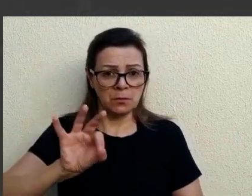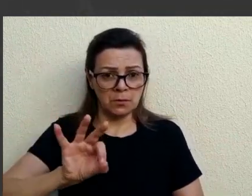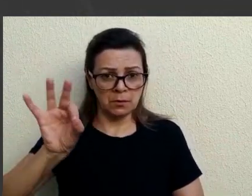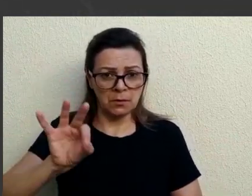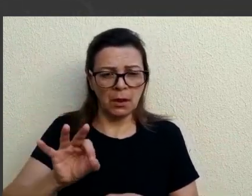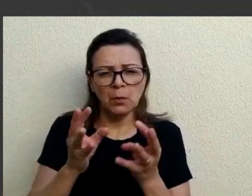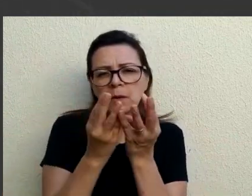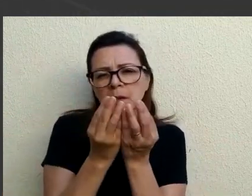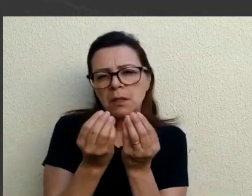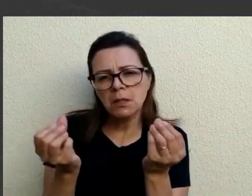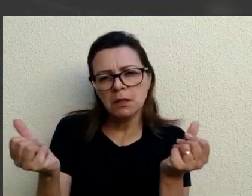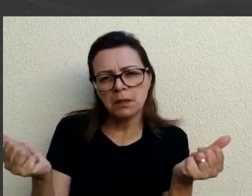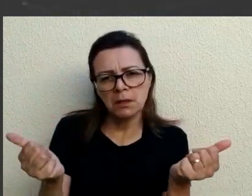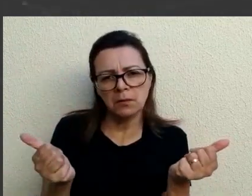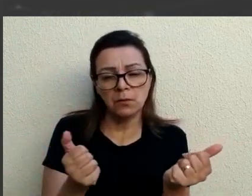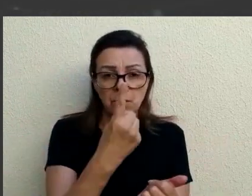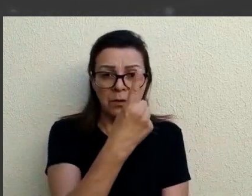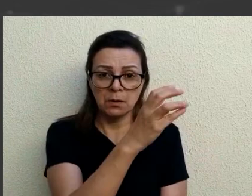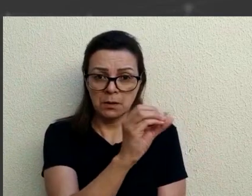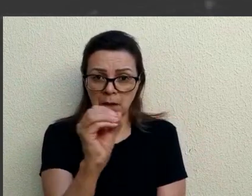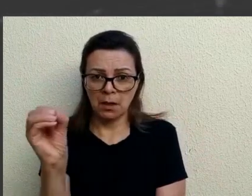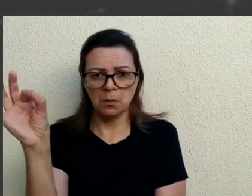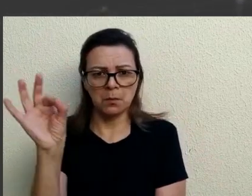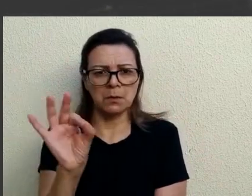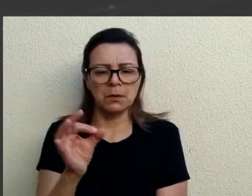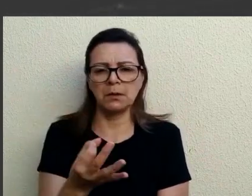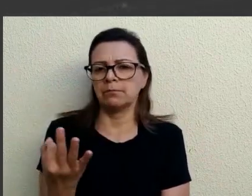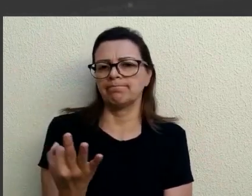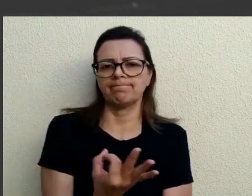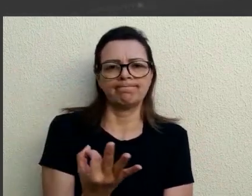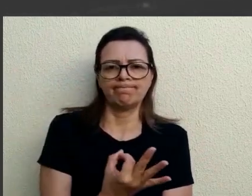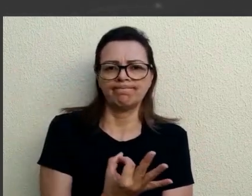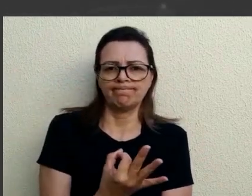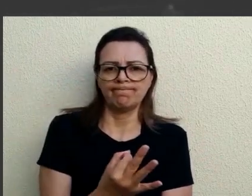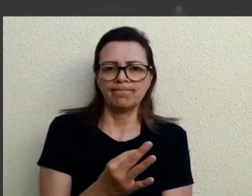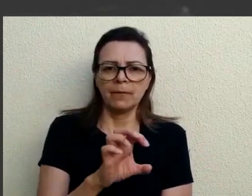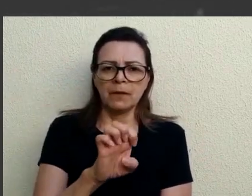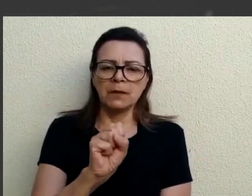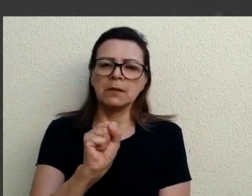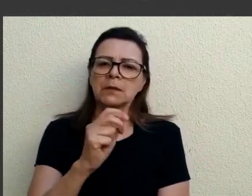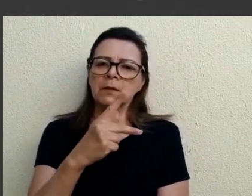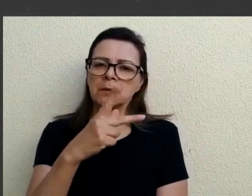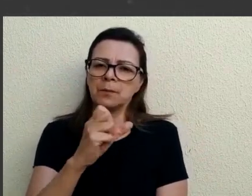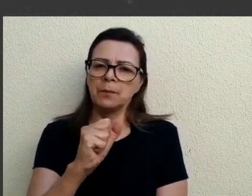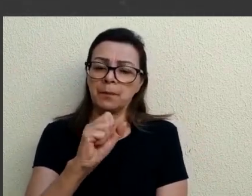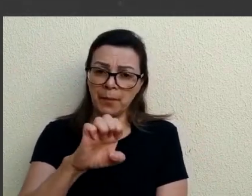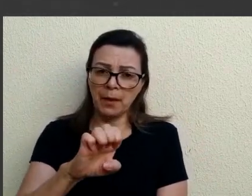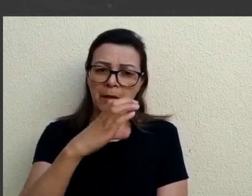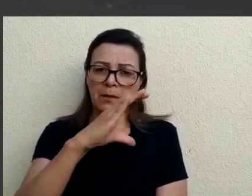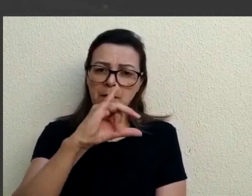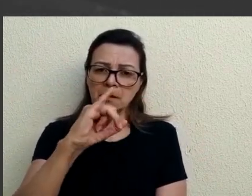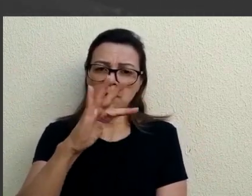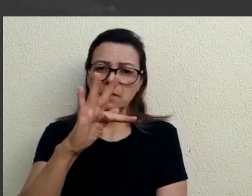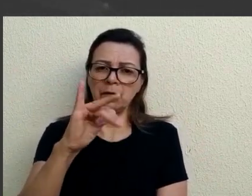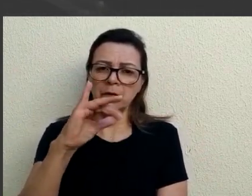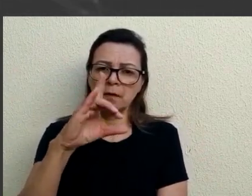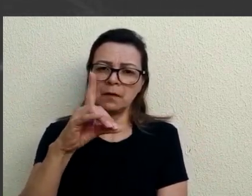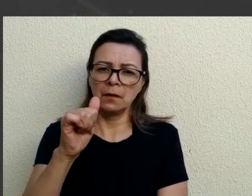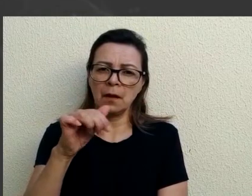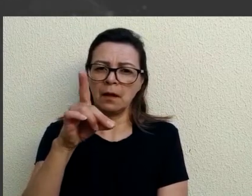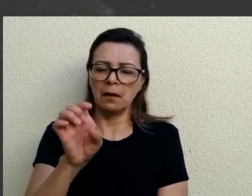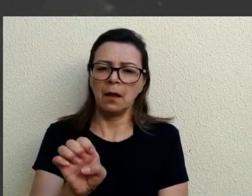de sensibilidade e 100% de especificidade. O que é isso? A gente consegue esses resultados